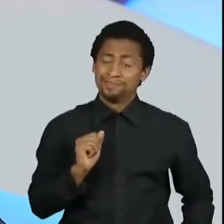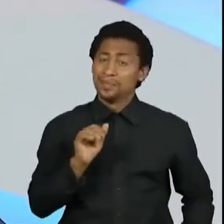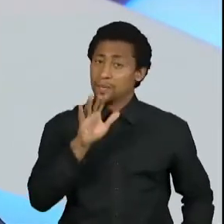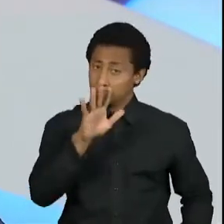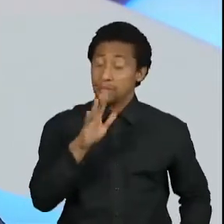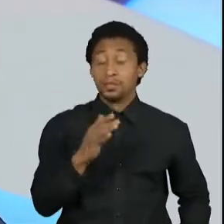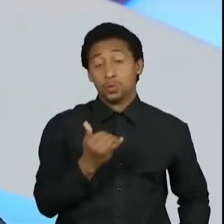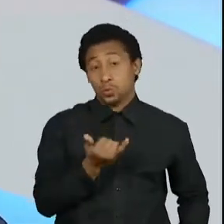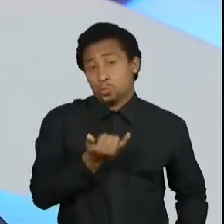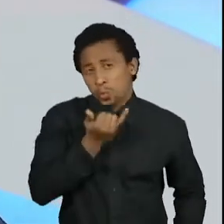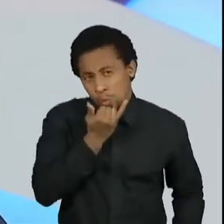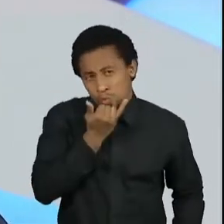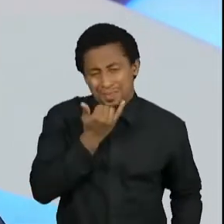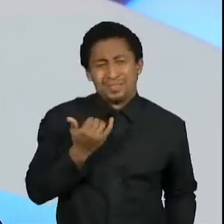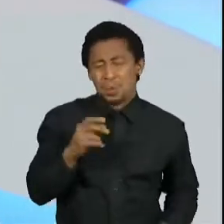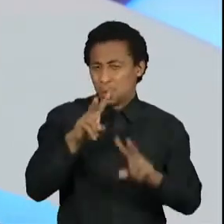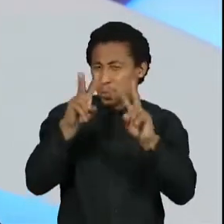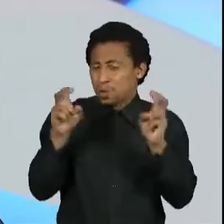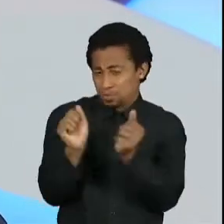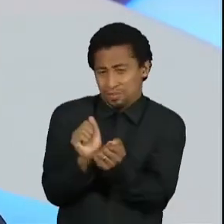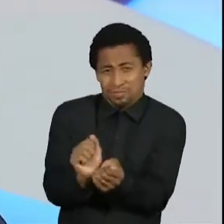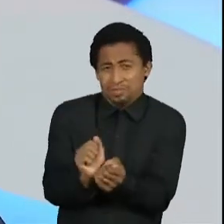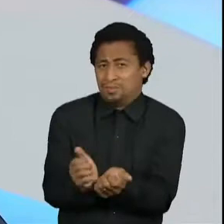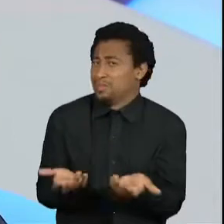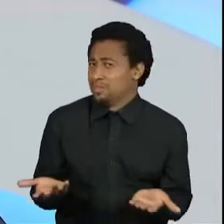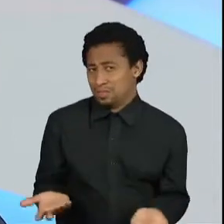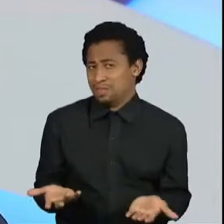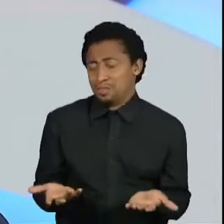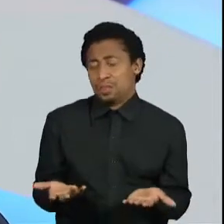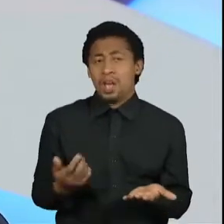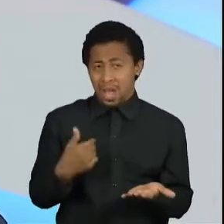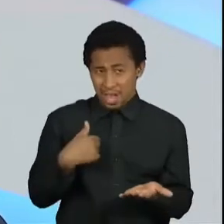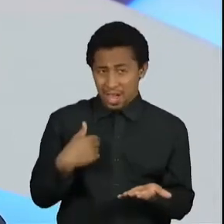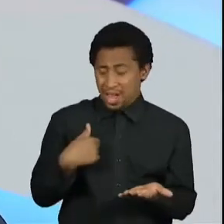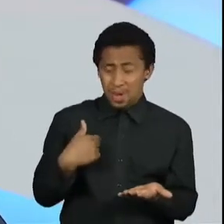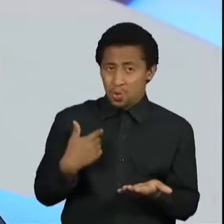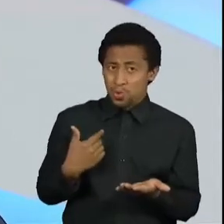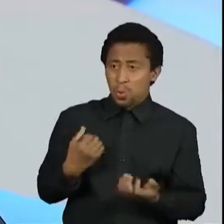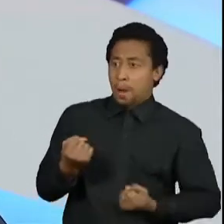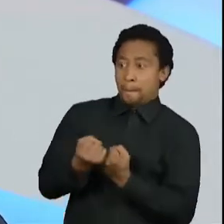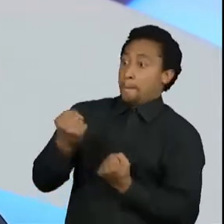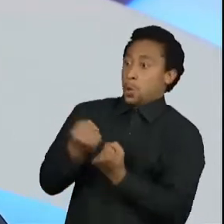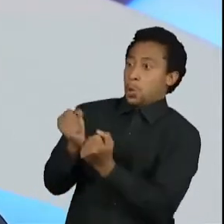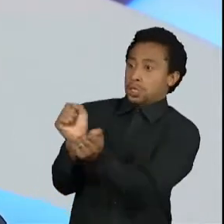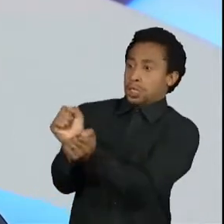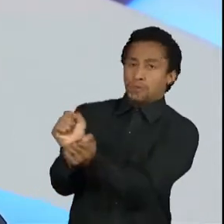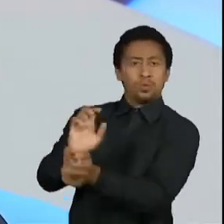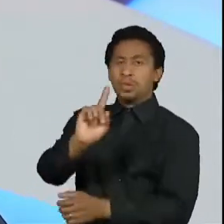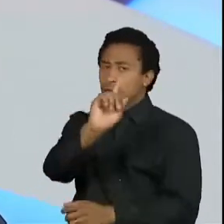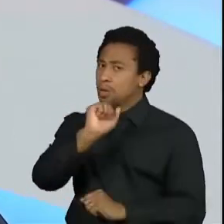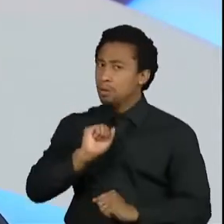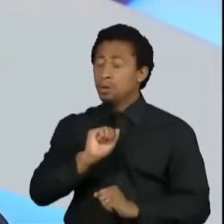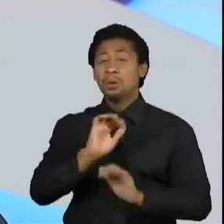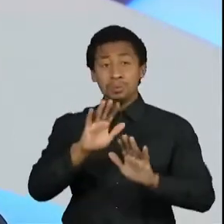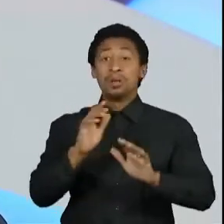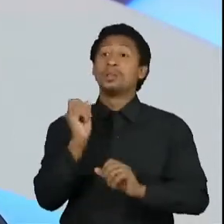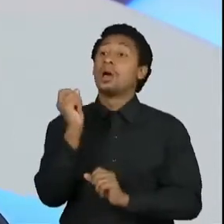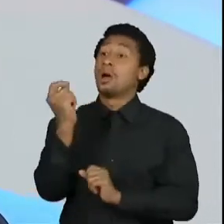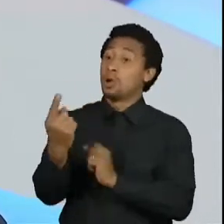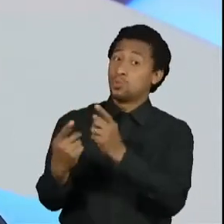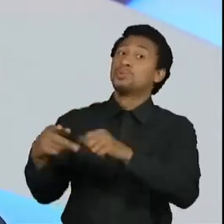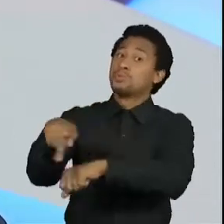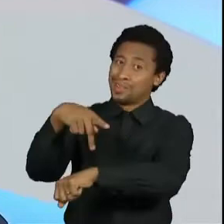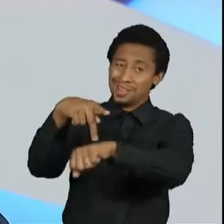desculpa pela escravatura... Enfim, não que eu tenha algo contra pedir-se desculpa pela escravatura. É evidente que todos os países têm motivos pelos quais se devem